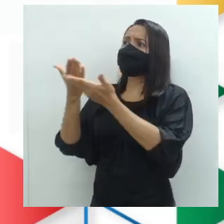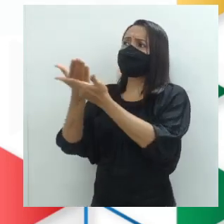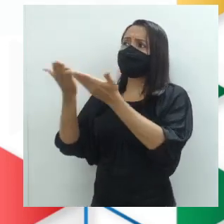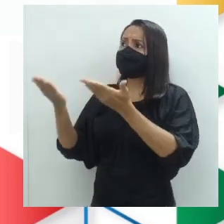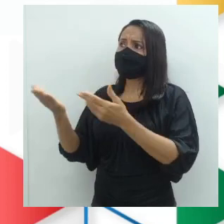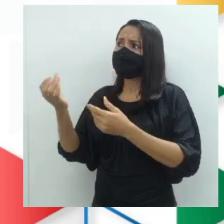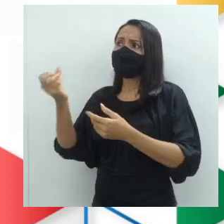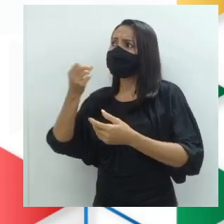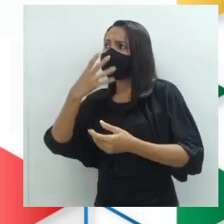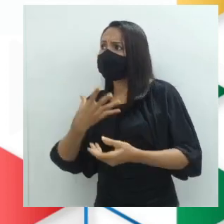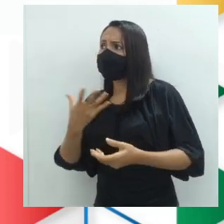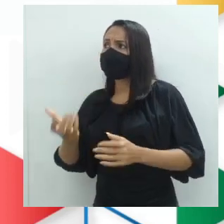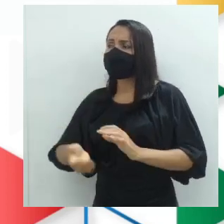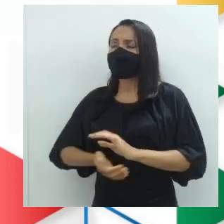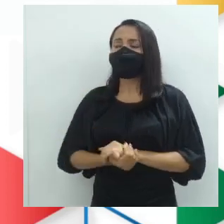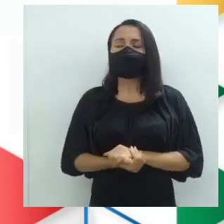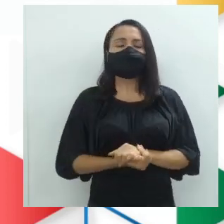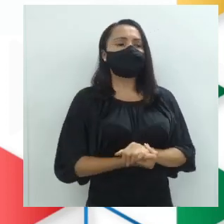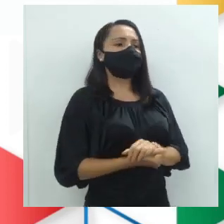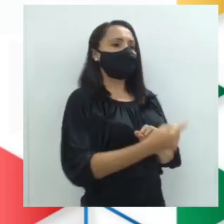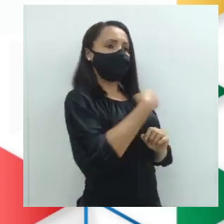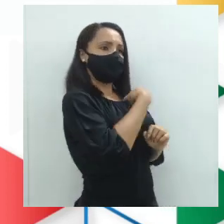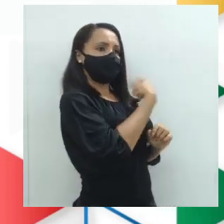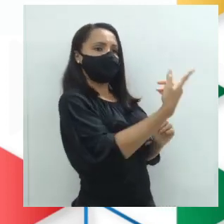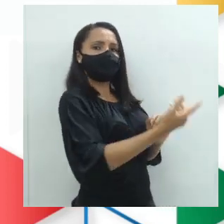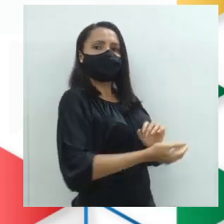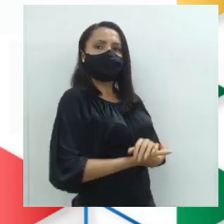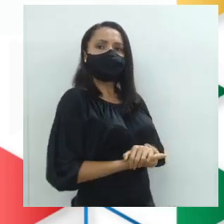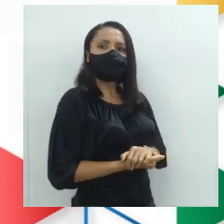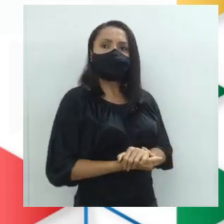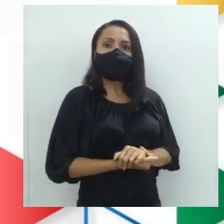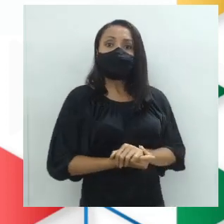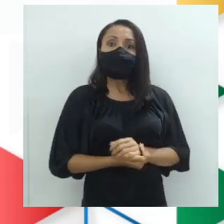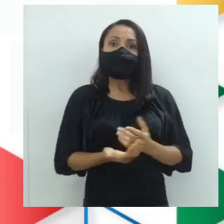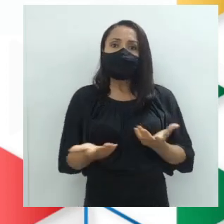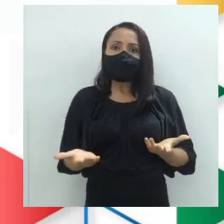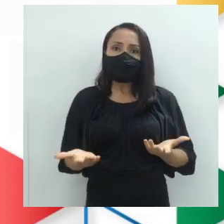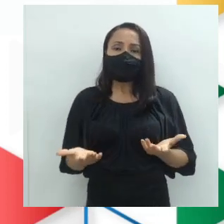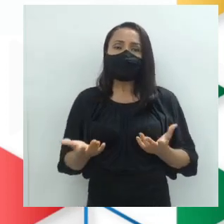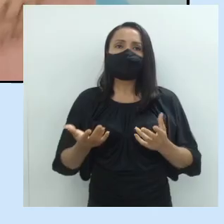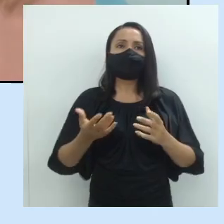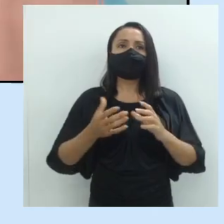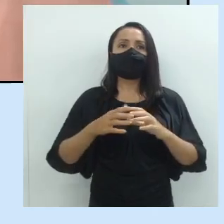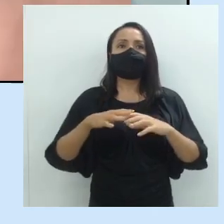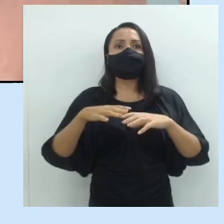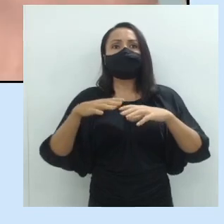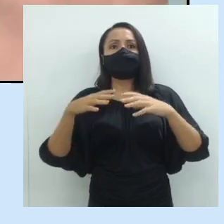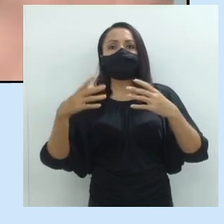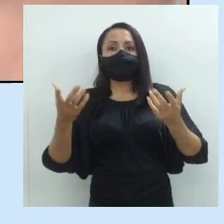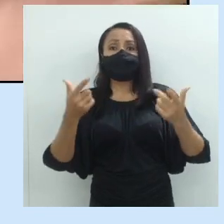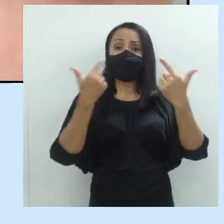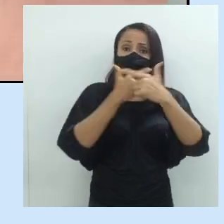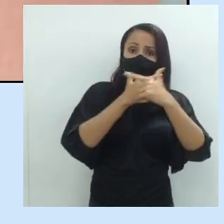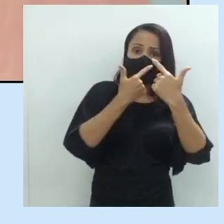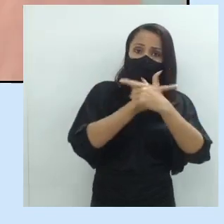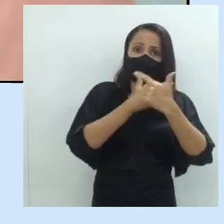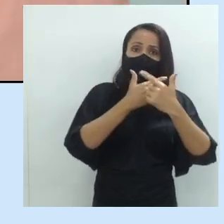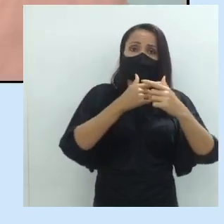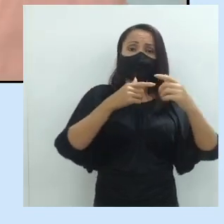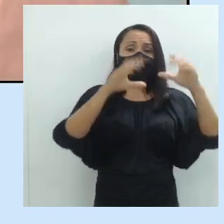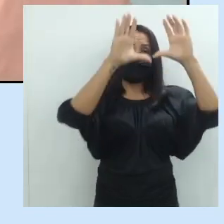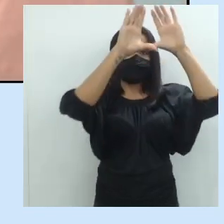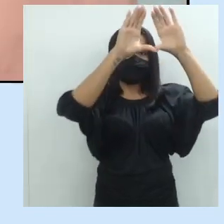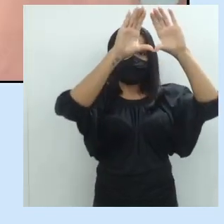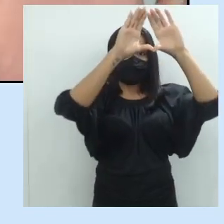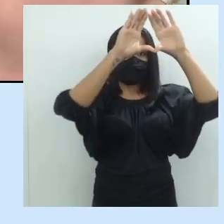o que é bom para elas? H diz, eu. Gente, veja só. H, de uma forma irônica aí, essa tirinha, o autor